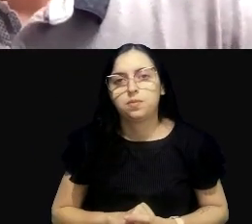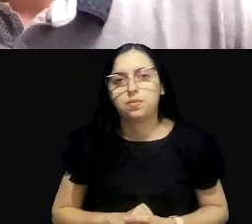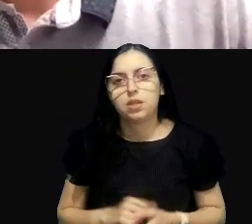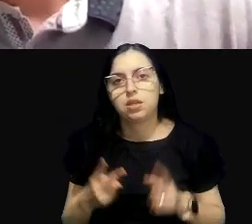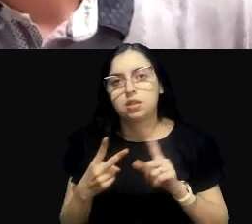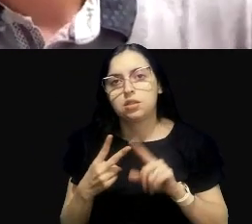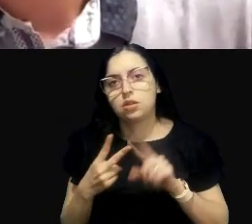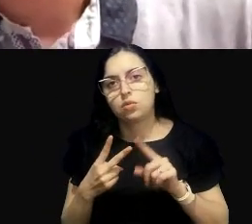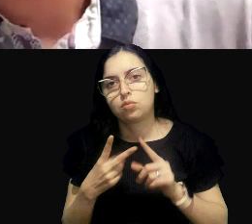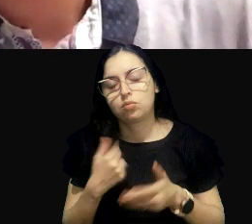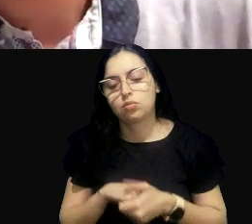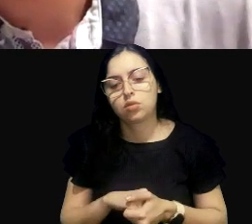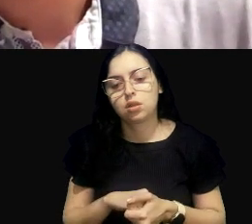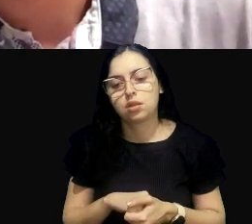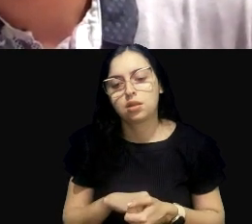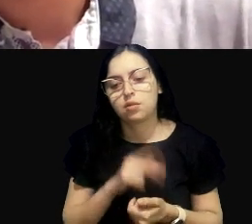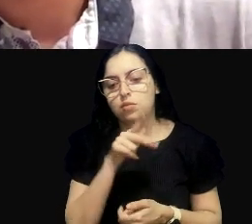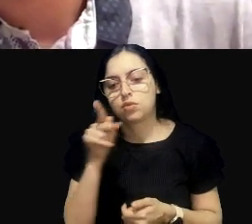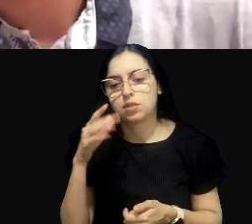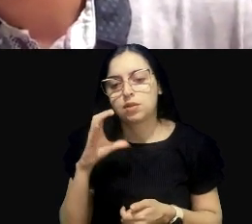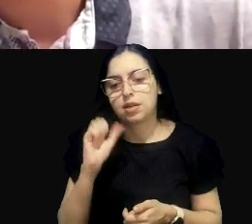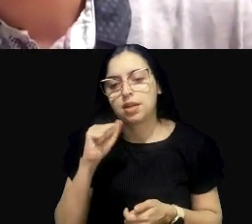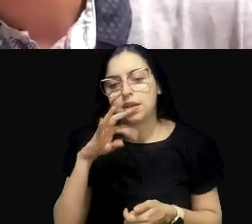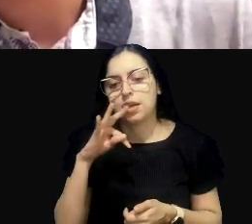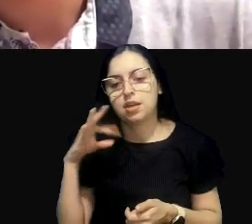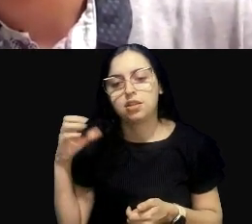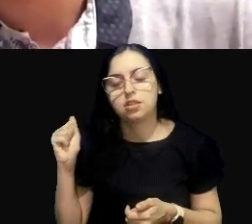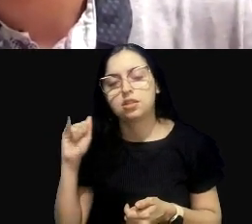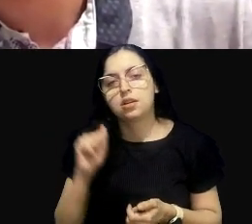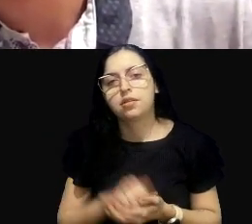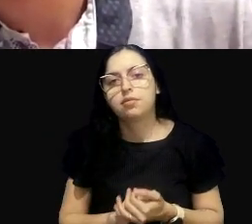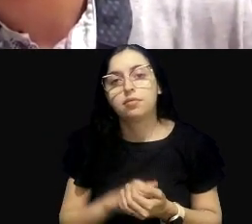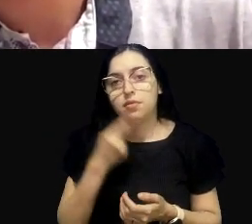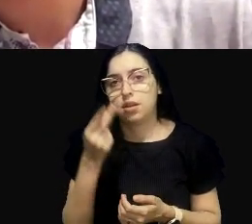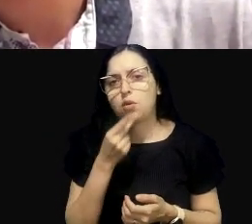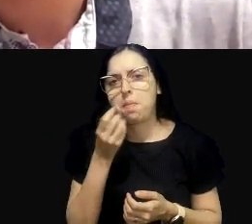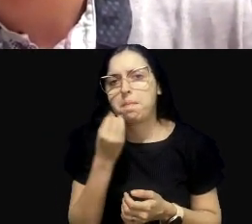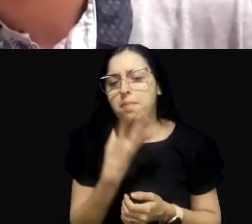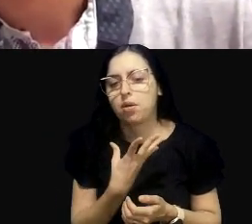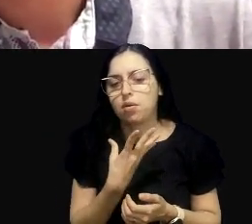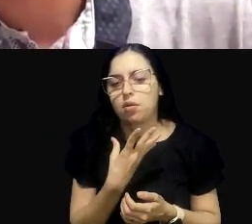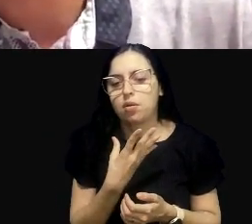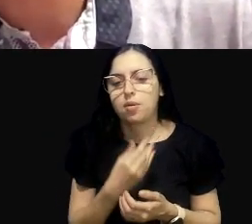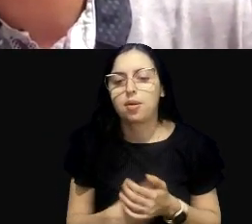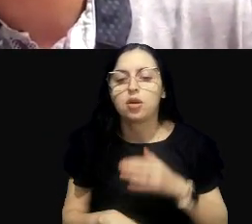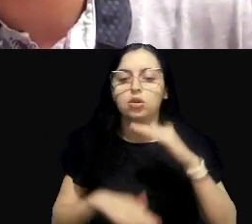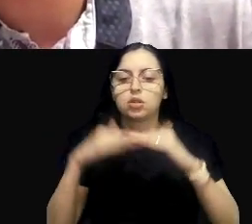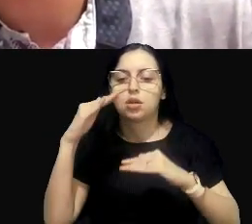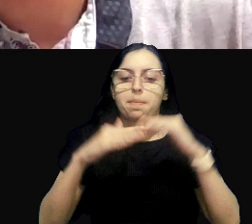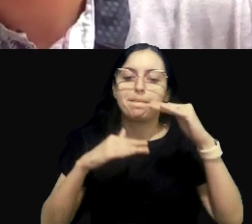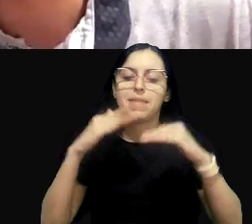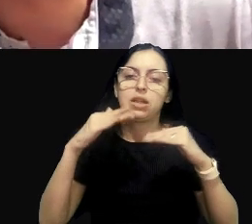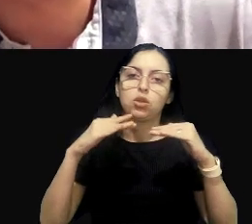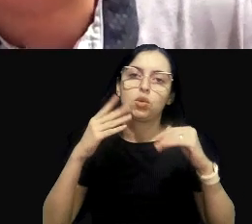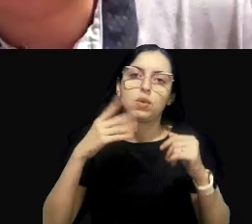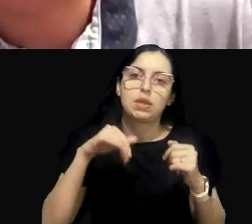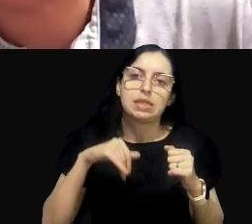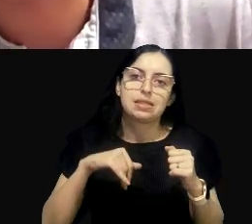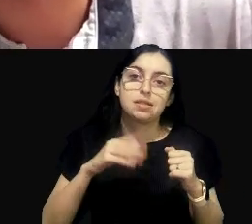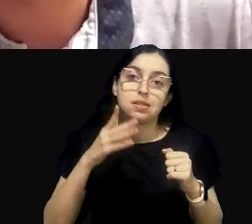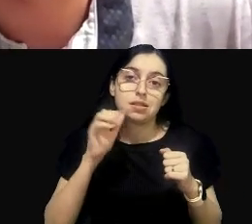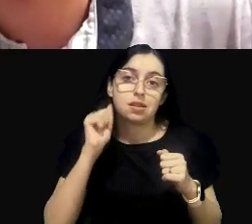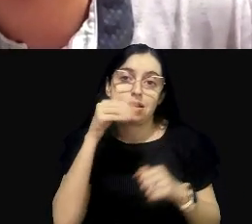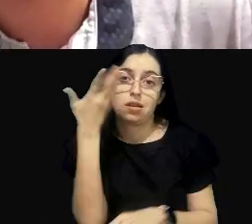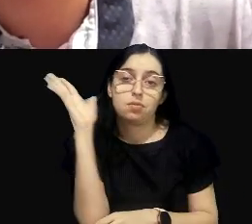segunda metade, a professora Kátia também falou muito bem sobre os padrões ambientais, que são um instrumento fundamental